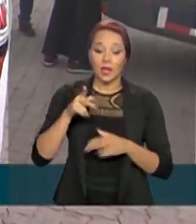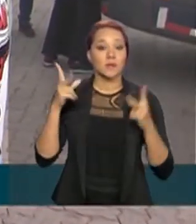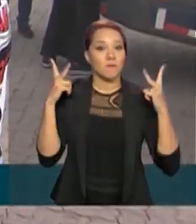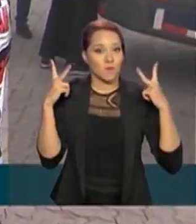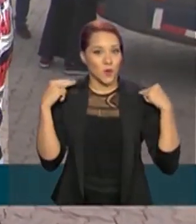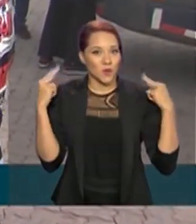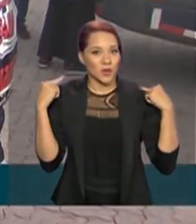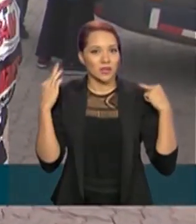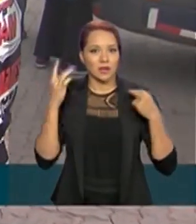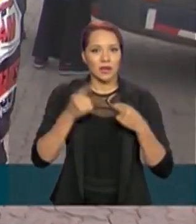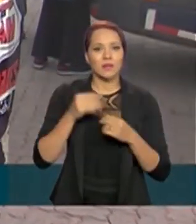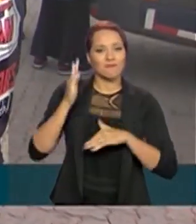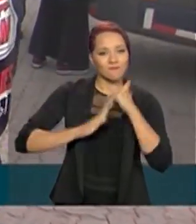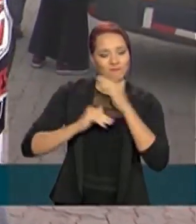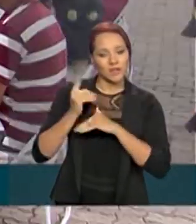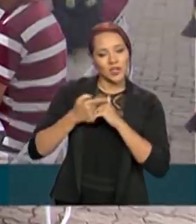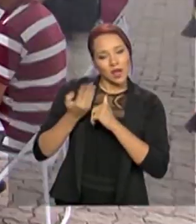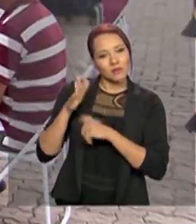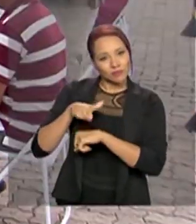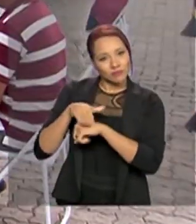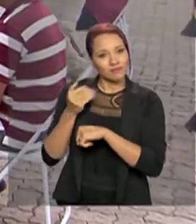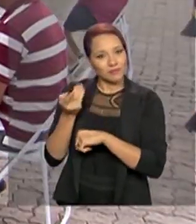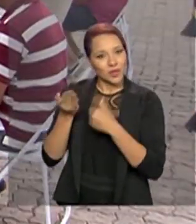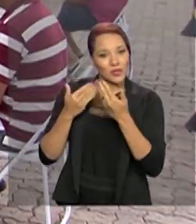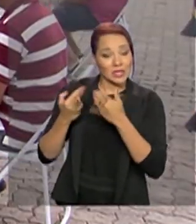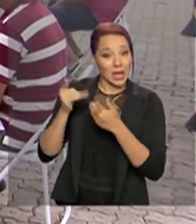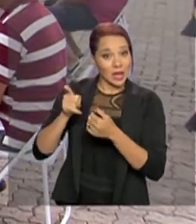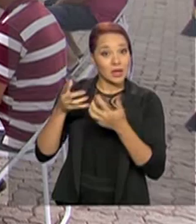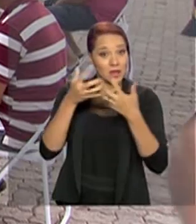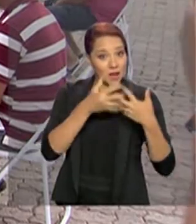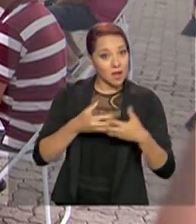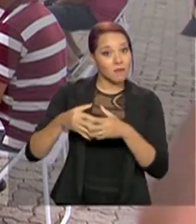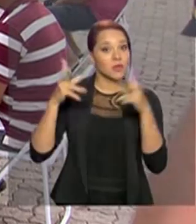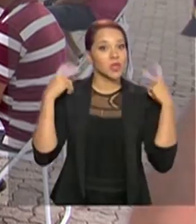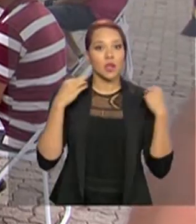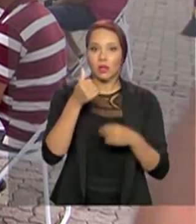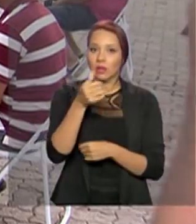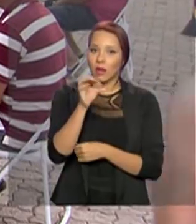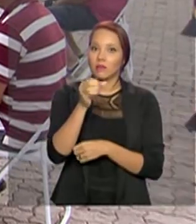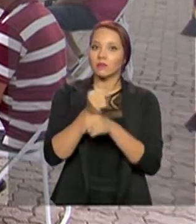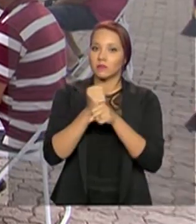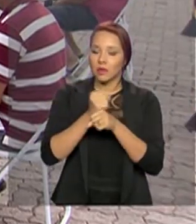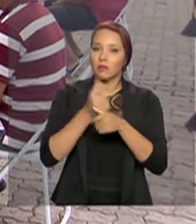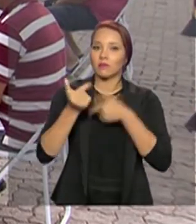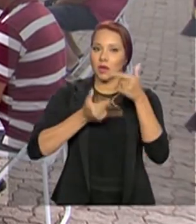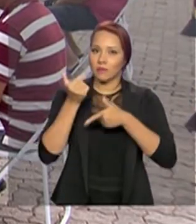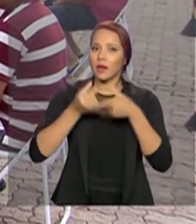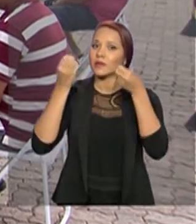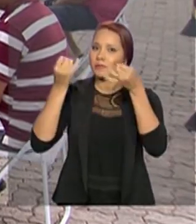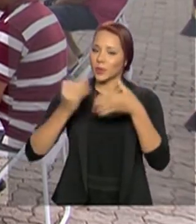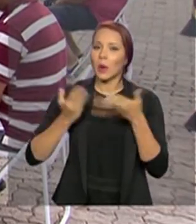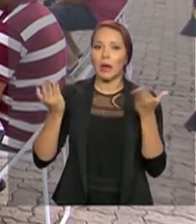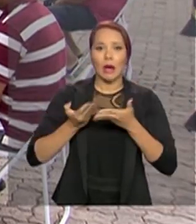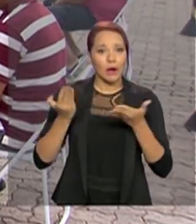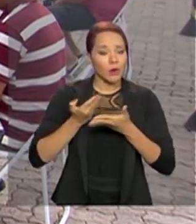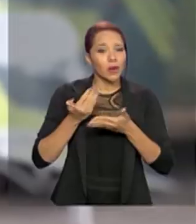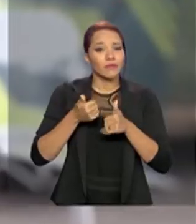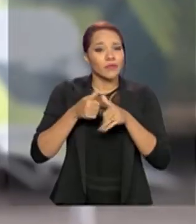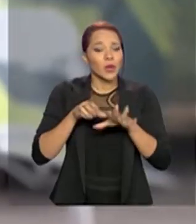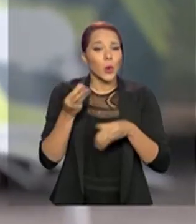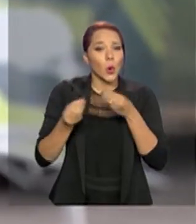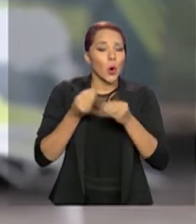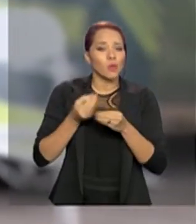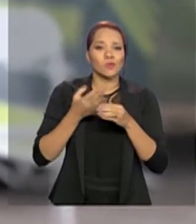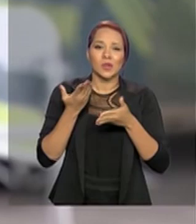profissionais abordados durante a ação. Caminhoneiro com 10 anos de estrada. Ele contou que passa a maior parte do tempo